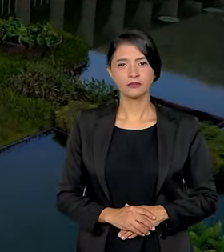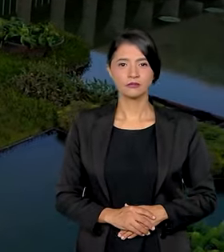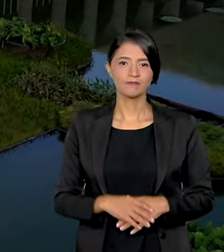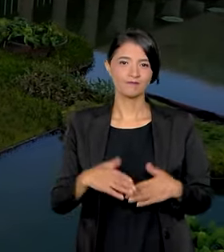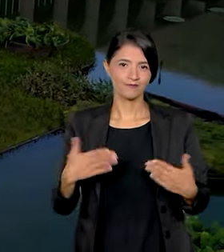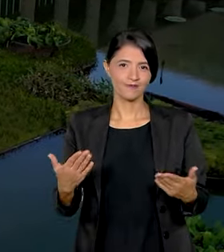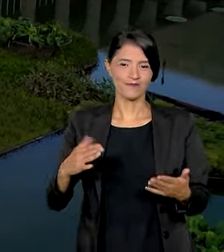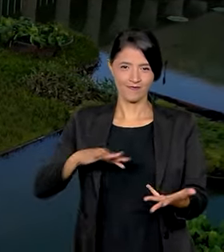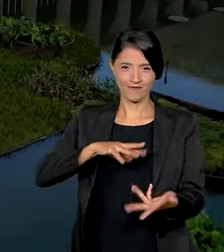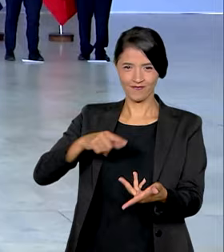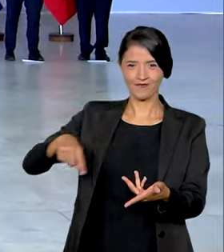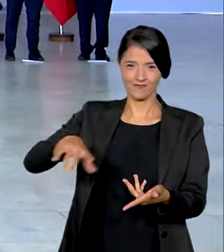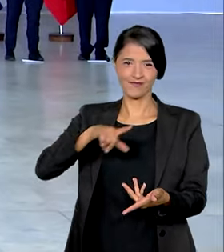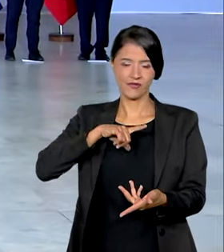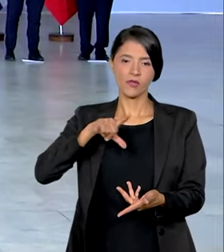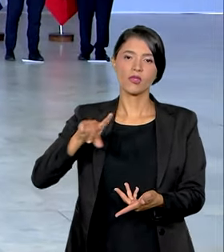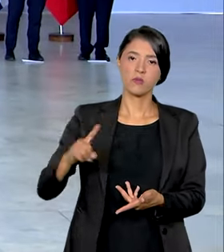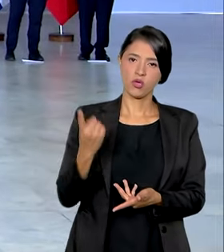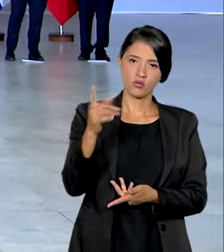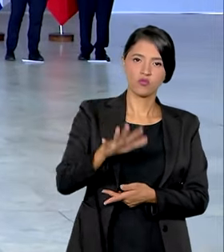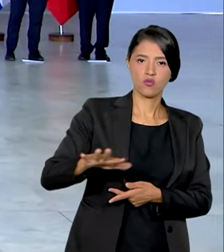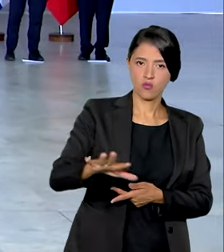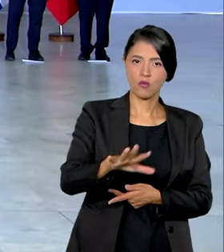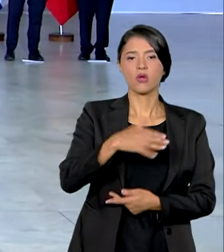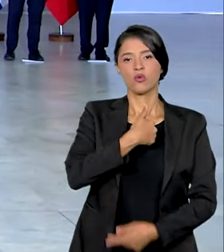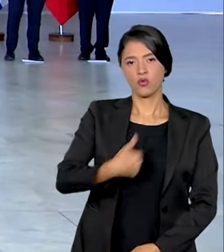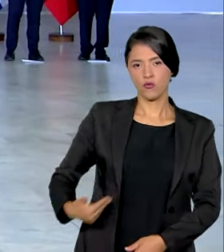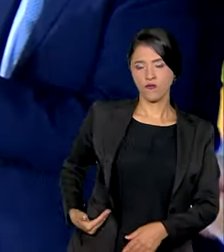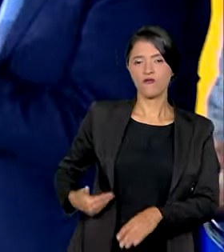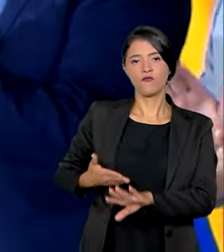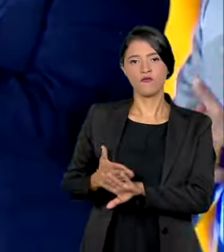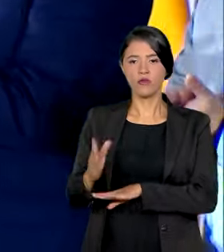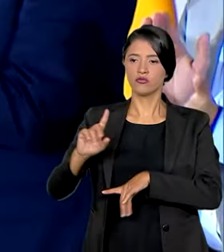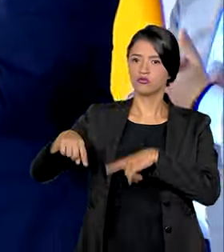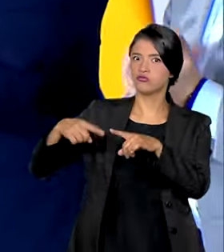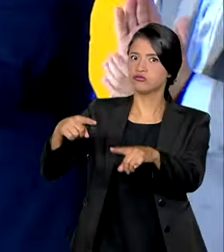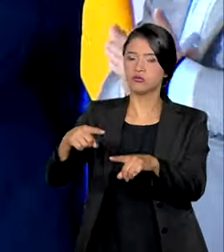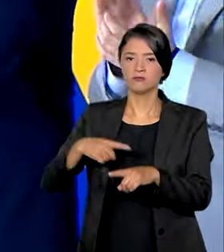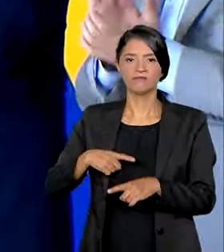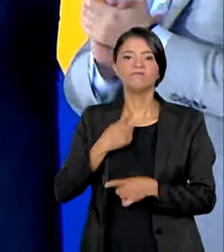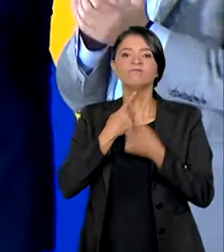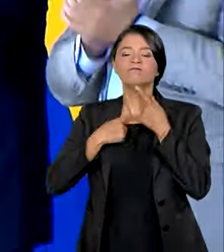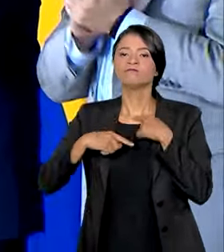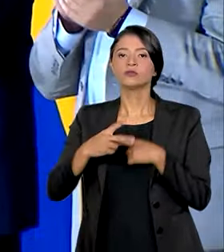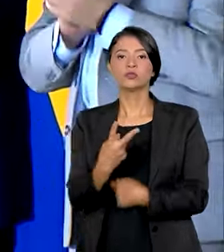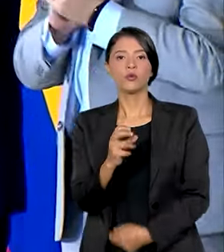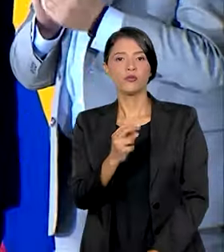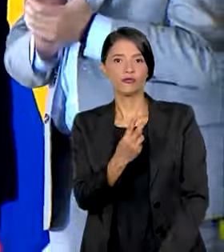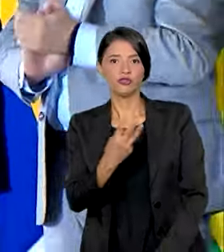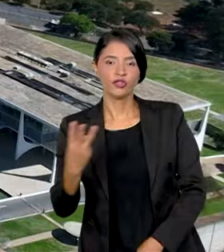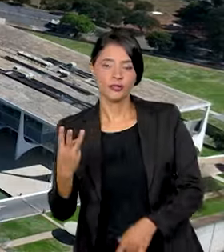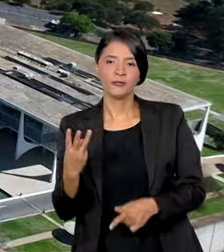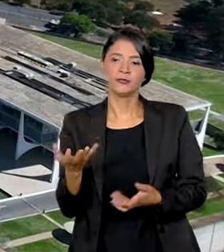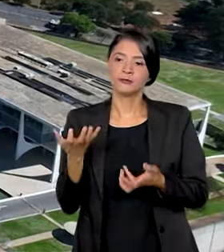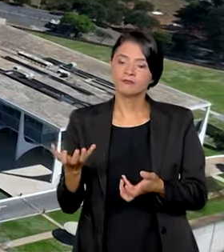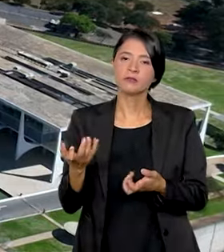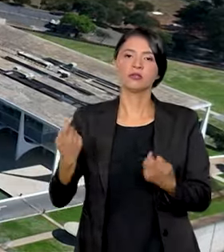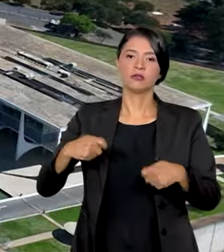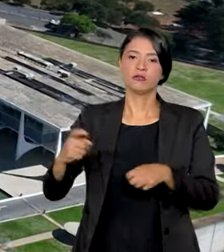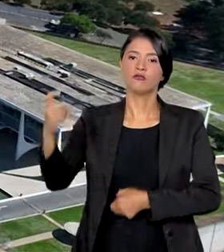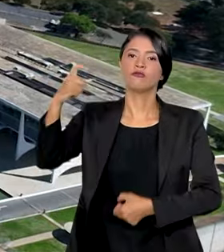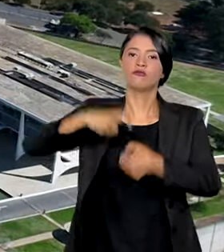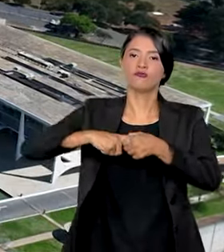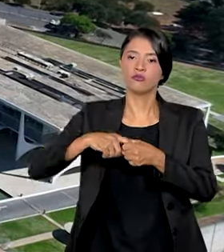A área internacional foi mais uma em que o governo federal deu a largada cheio de apetite em 2023. O Brasil